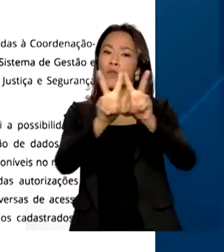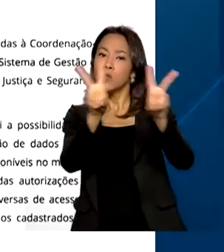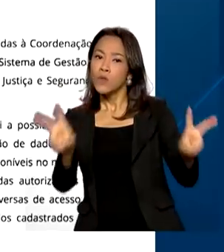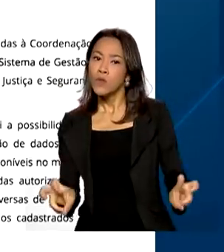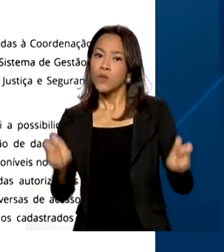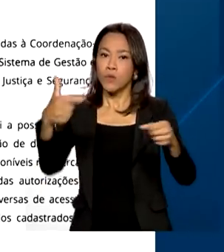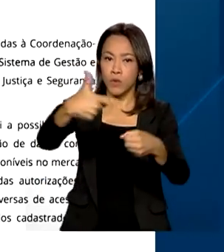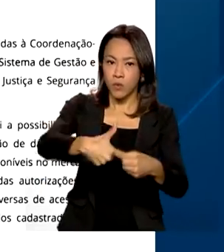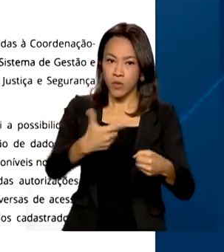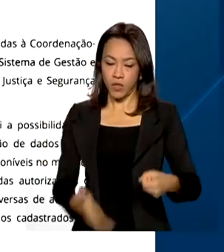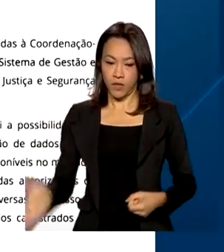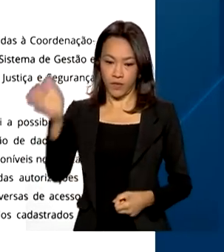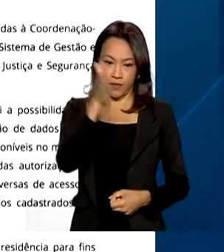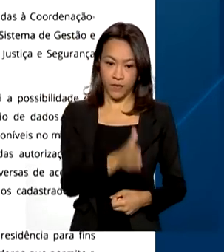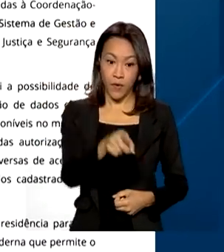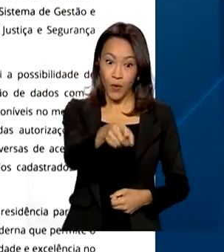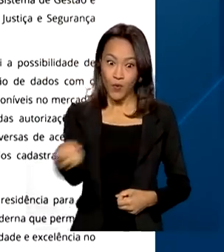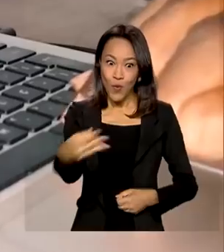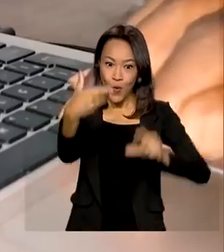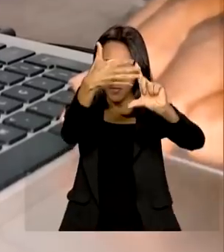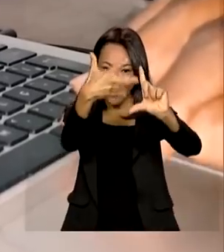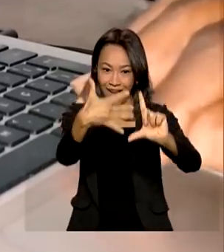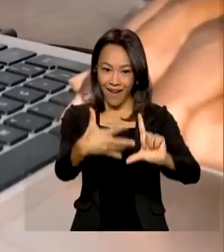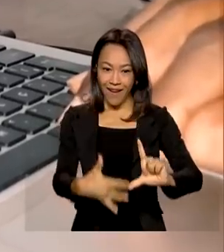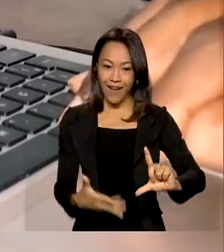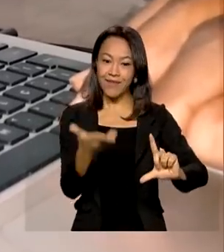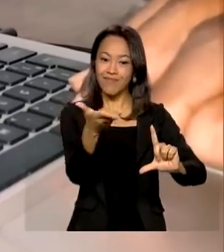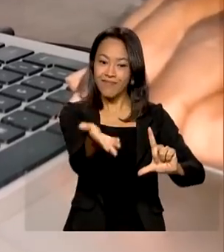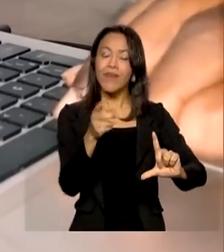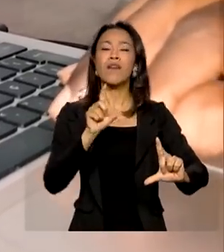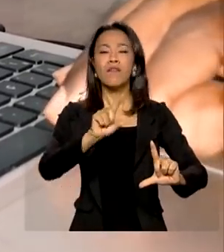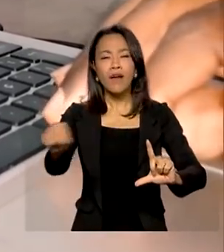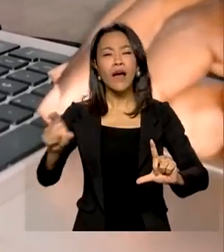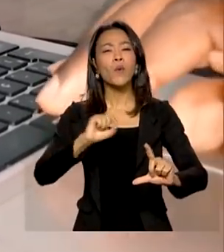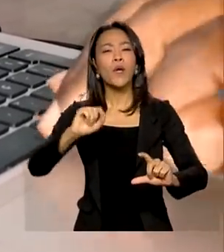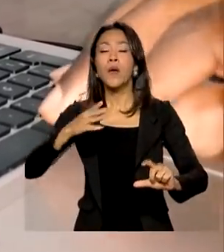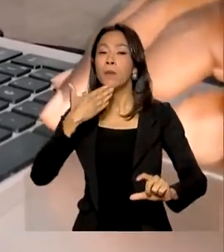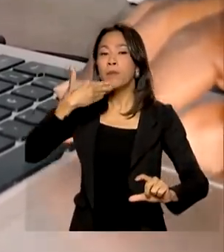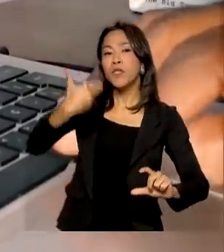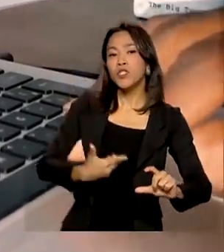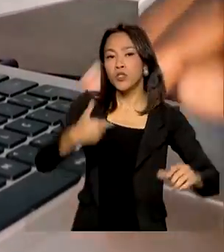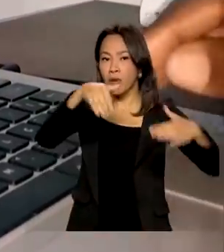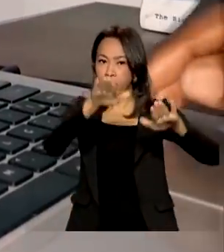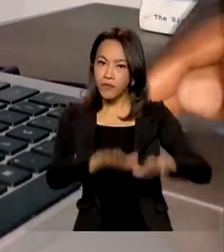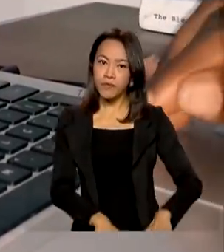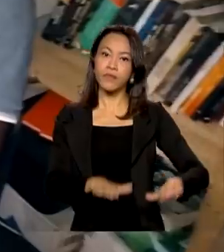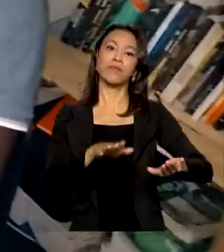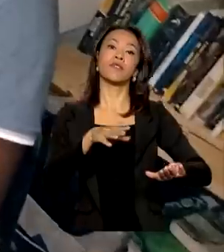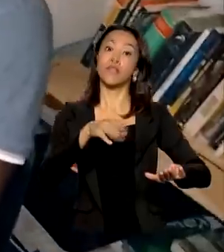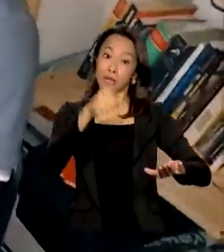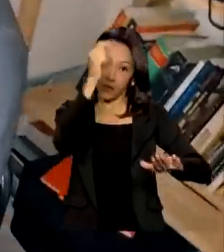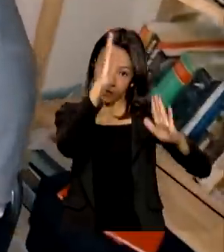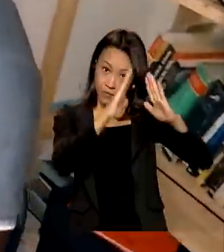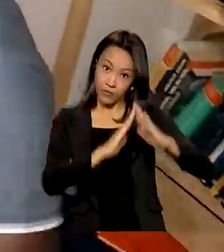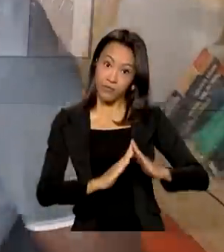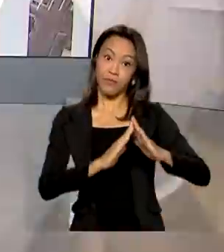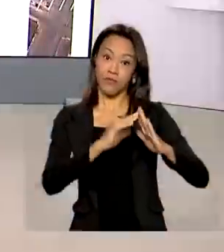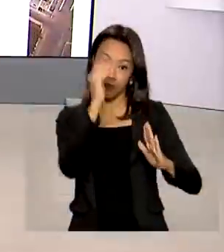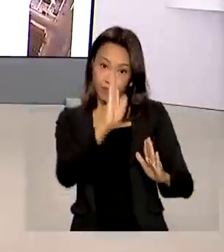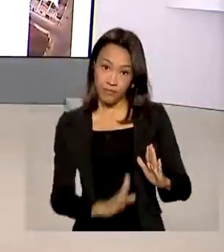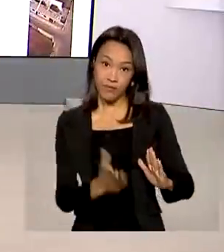Migrante Web, novo sistema vai agilizar processo de pedido de residência de estrangeiros no Brasil.